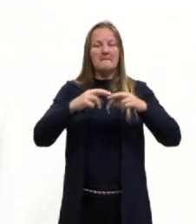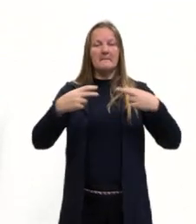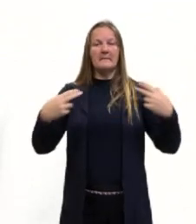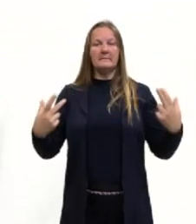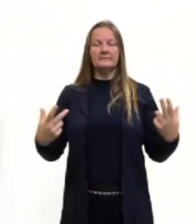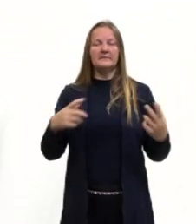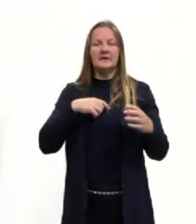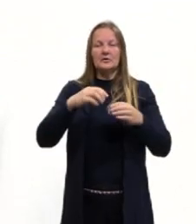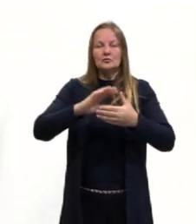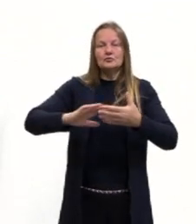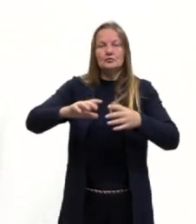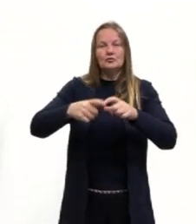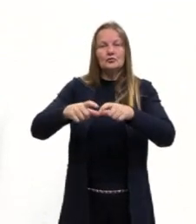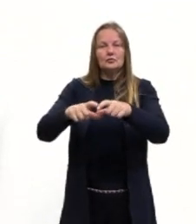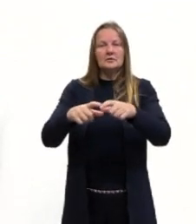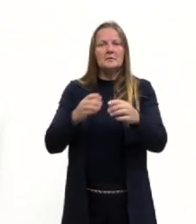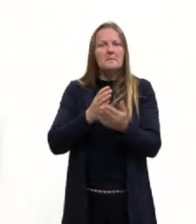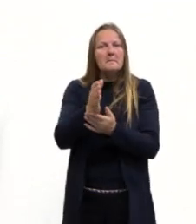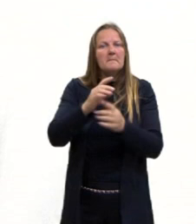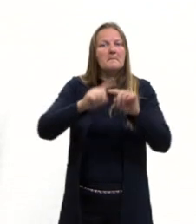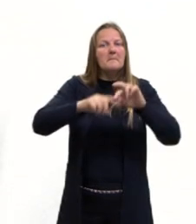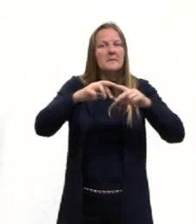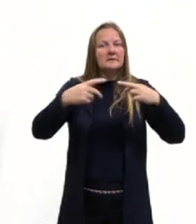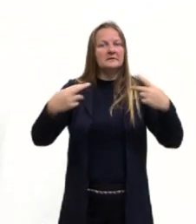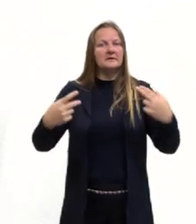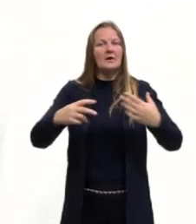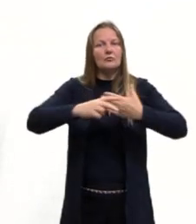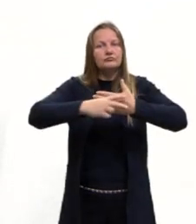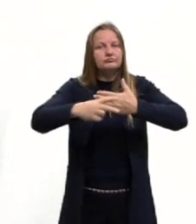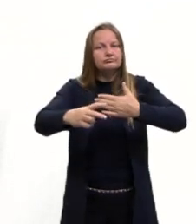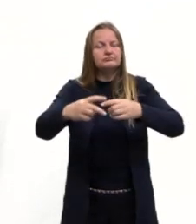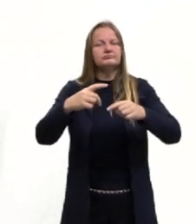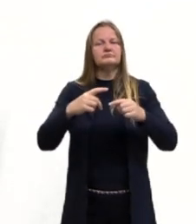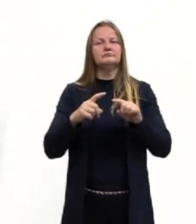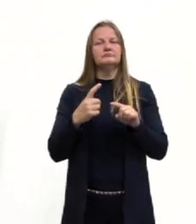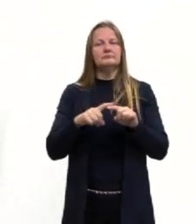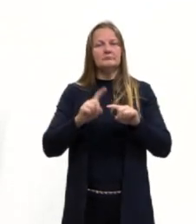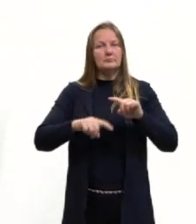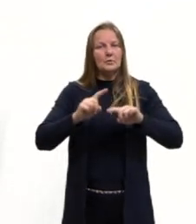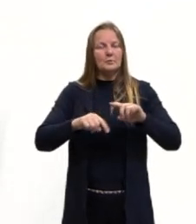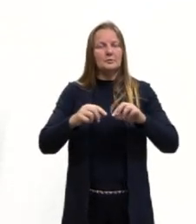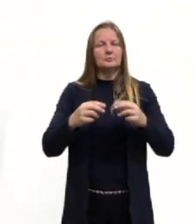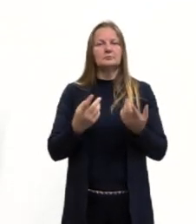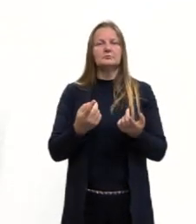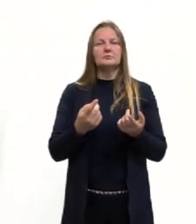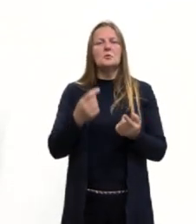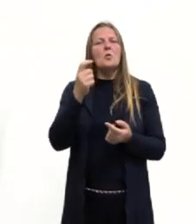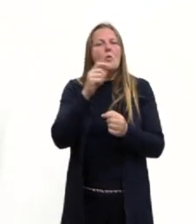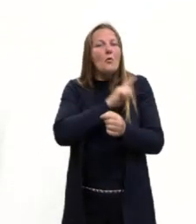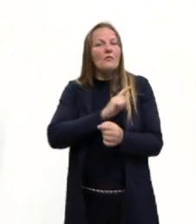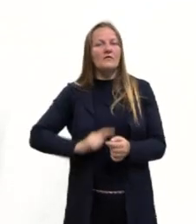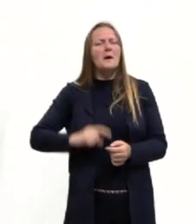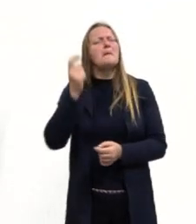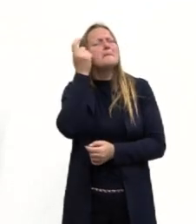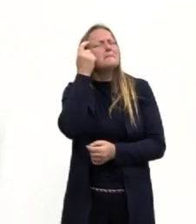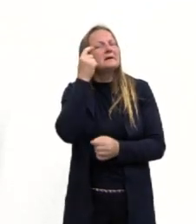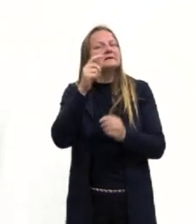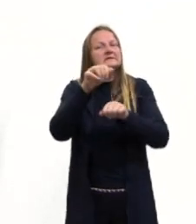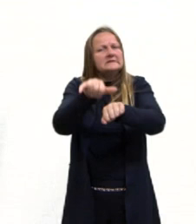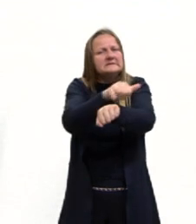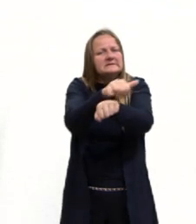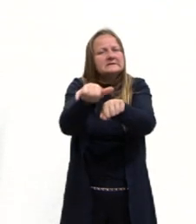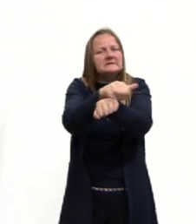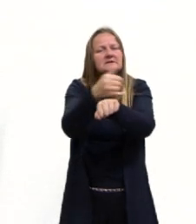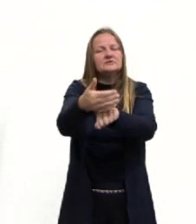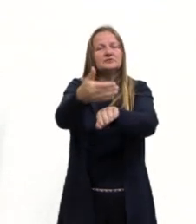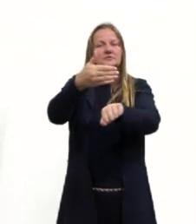naquele bolsão, tu vai ter acesso muito rápido, né, a essas matérias-primas, né, o governo pensa, justamente, colocar ali